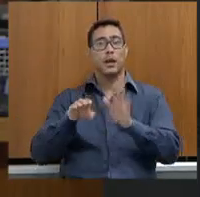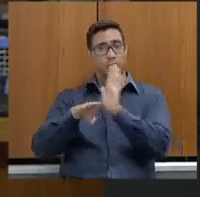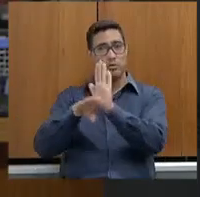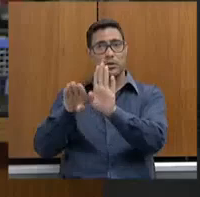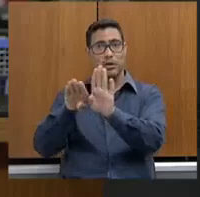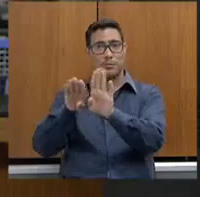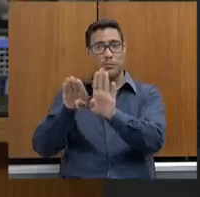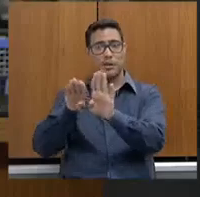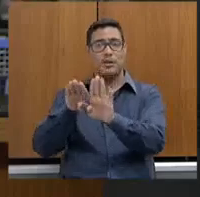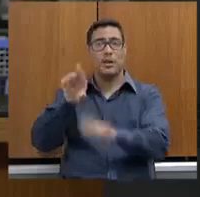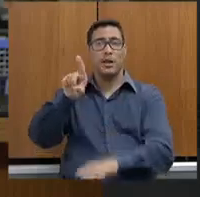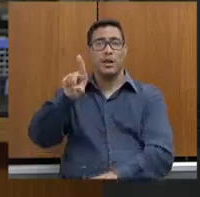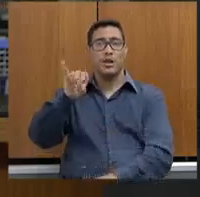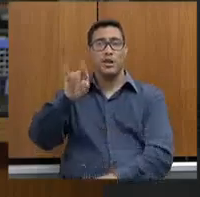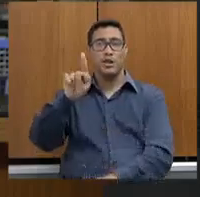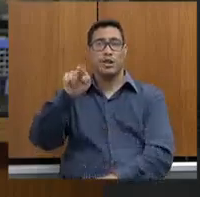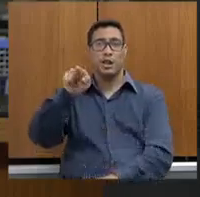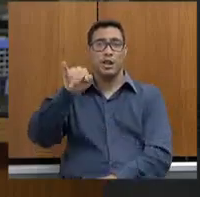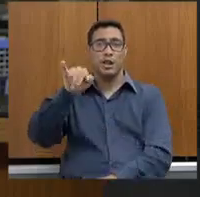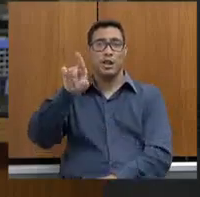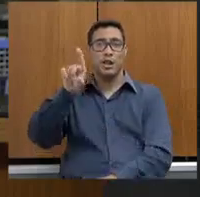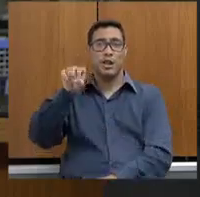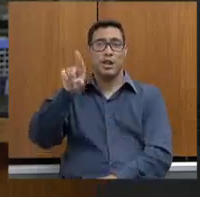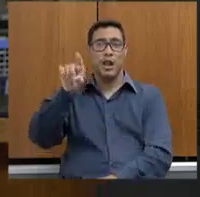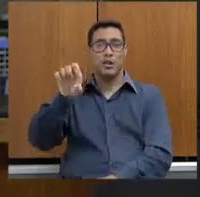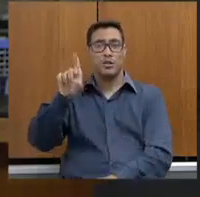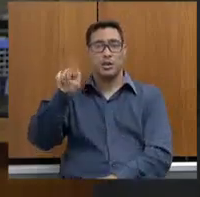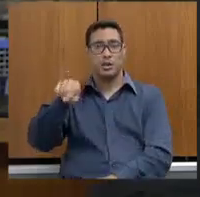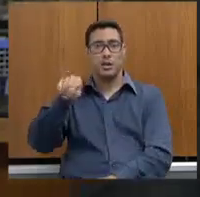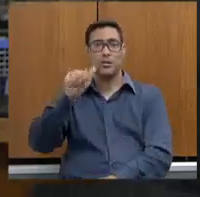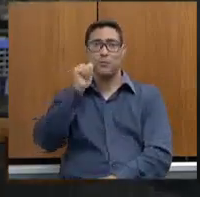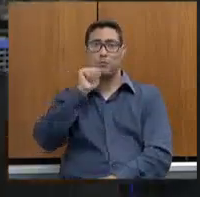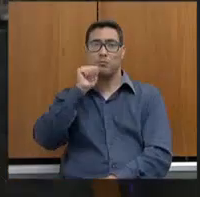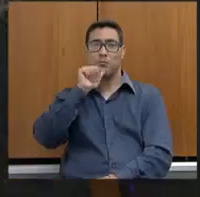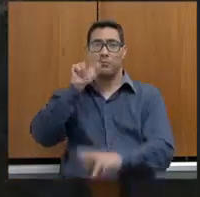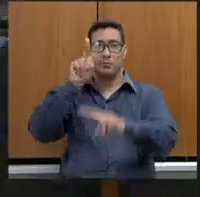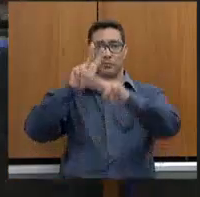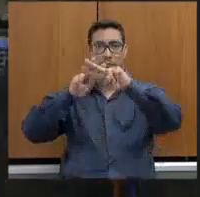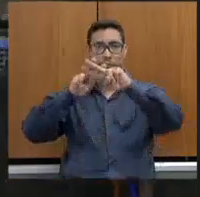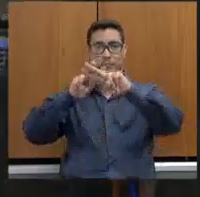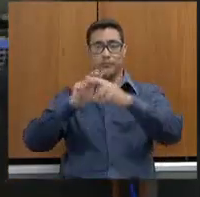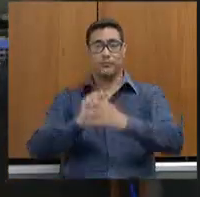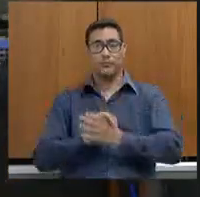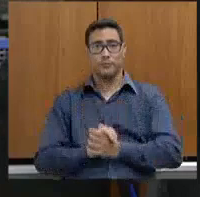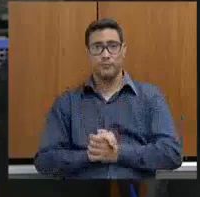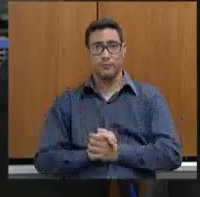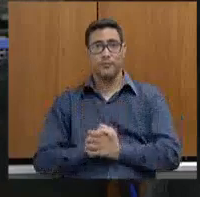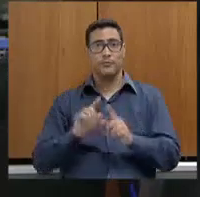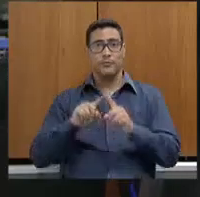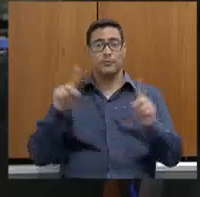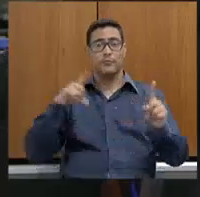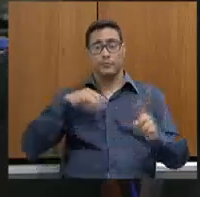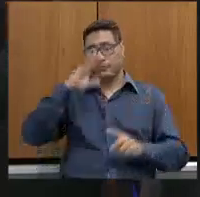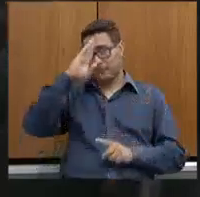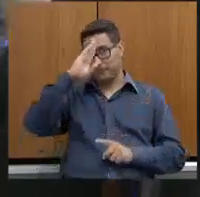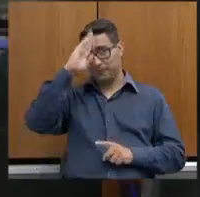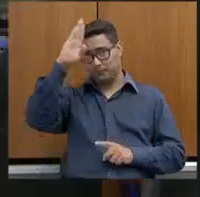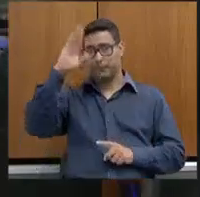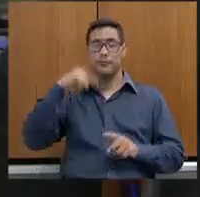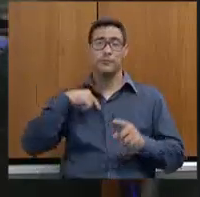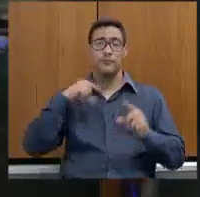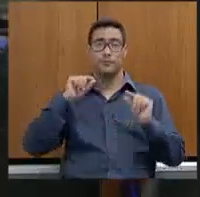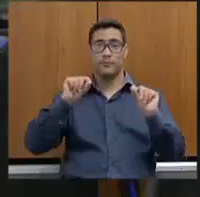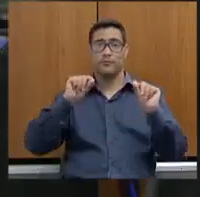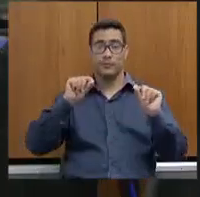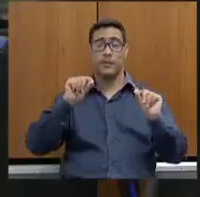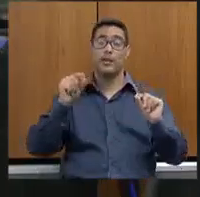que é importante. Mas o principal secretário disso tudo ainda é, e é nesse ponto que eu quero que o senhor